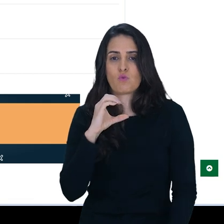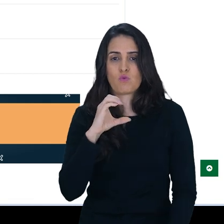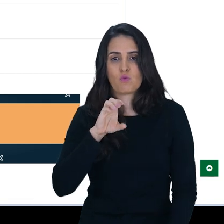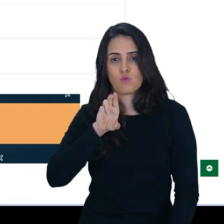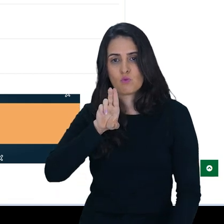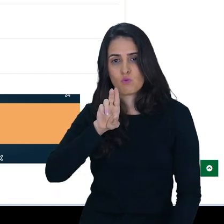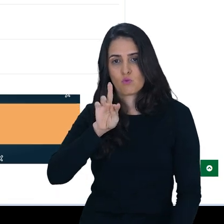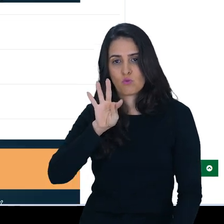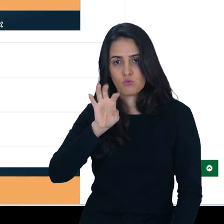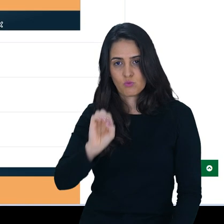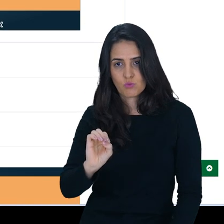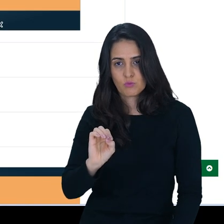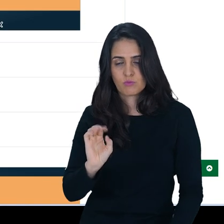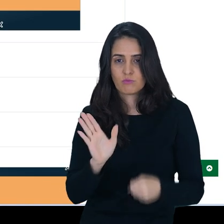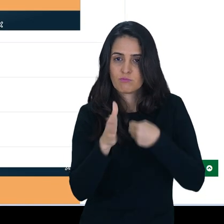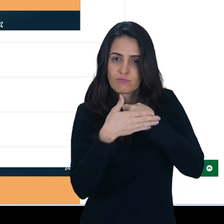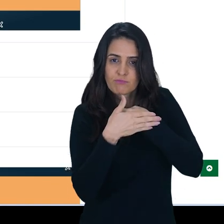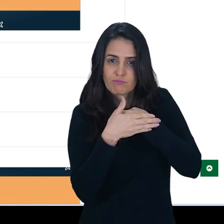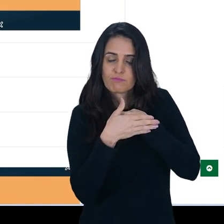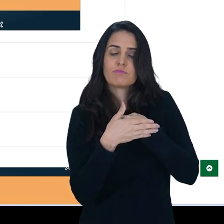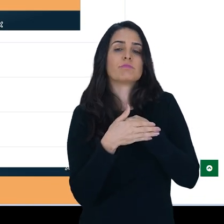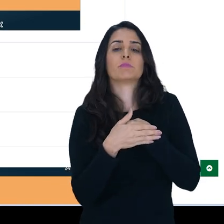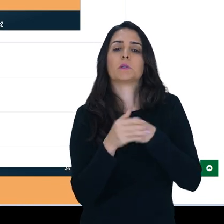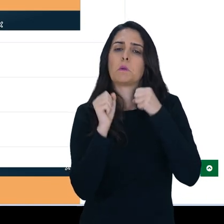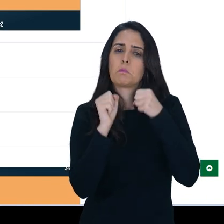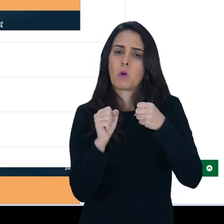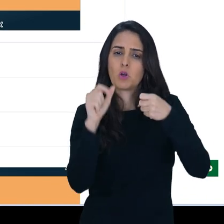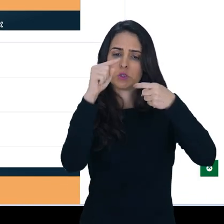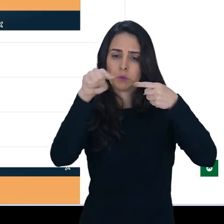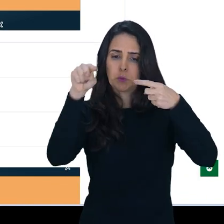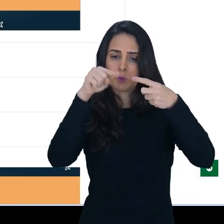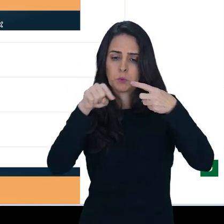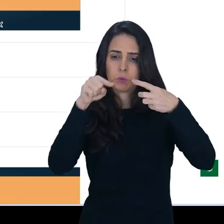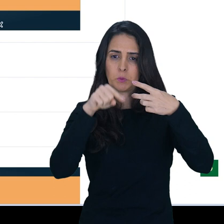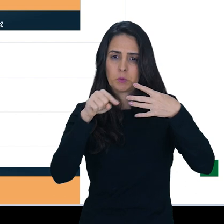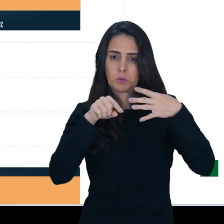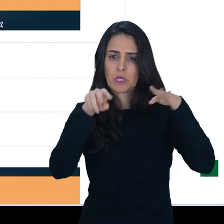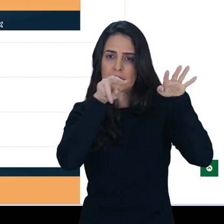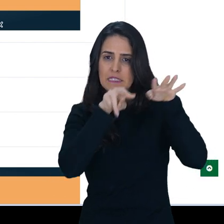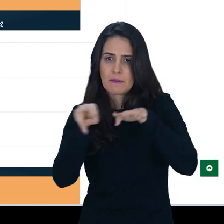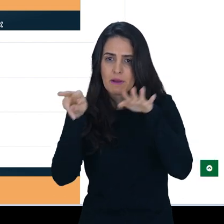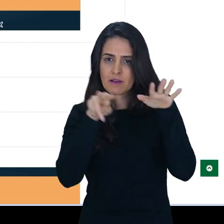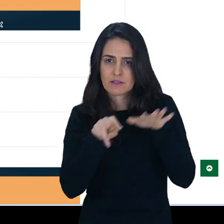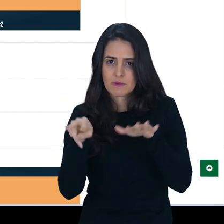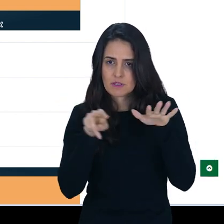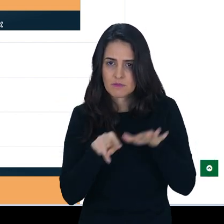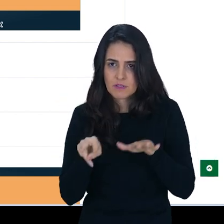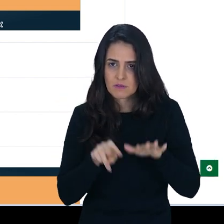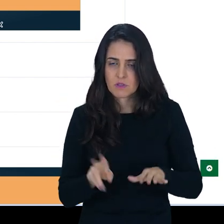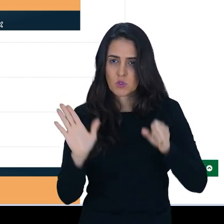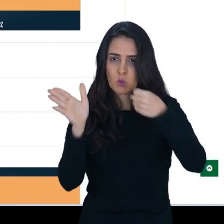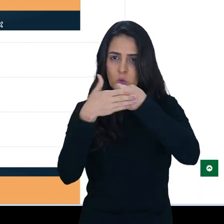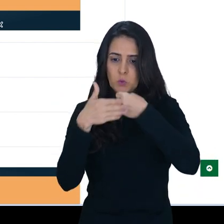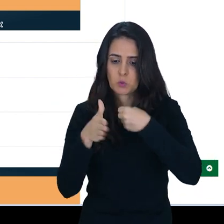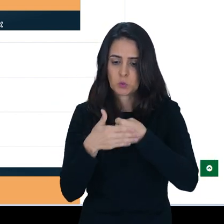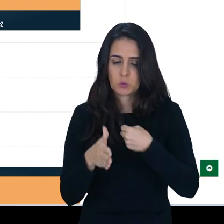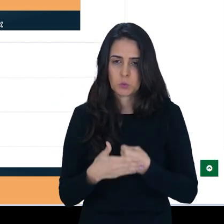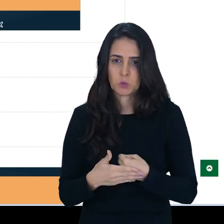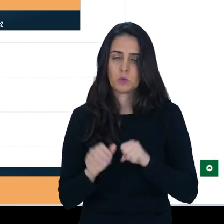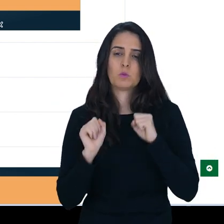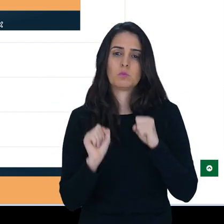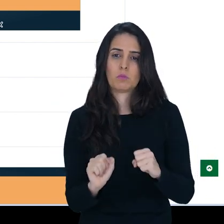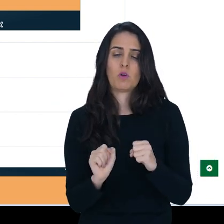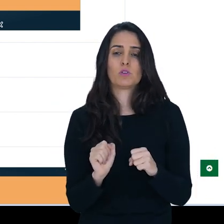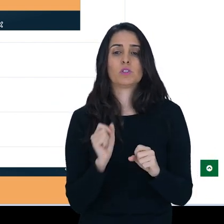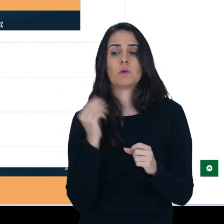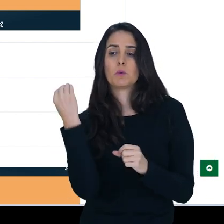que é o formato oculto. Então eu posso fazer isso já para todas as semanas do meu curso sem ter que